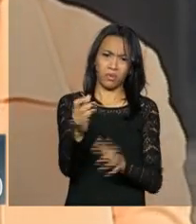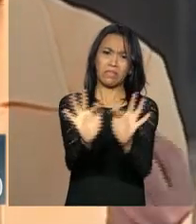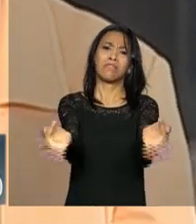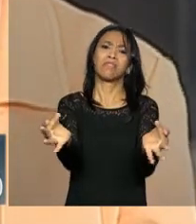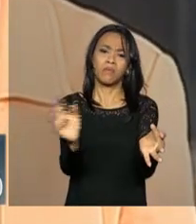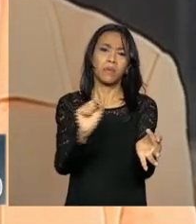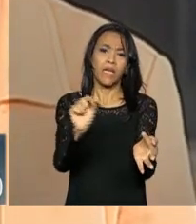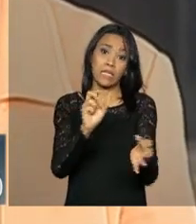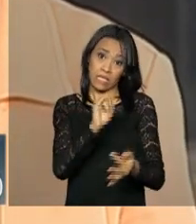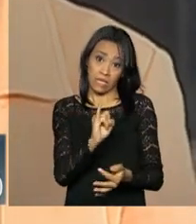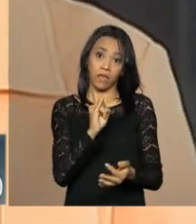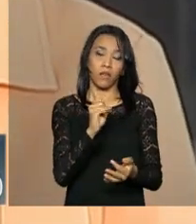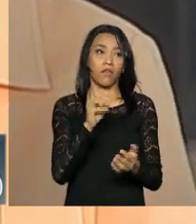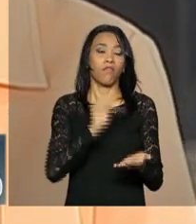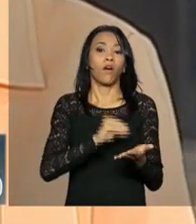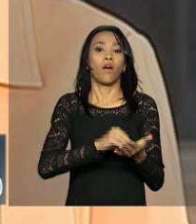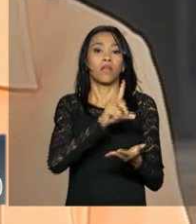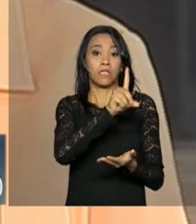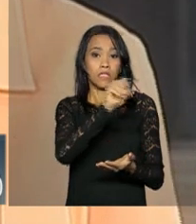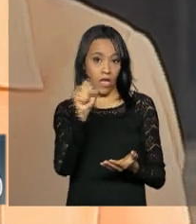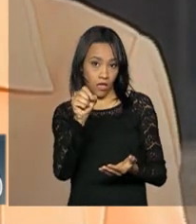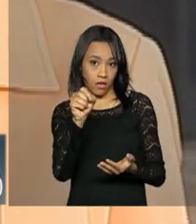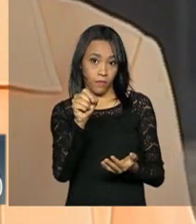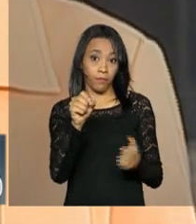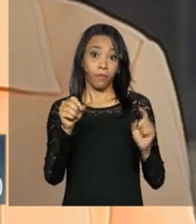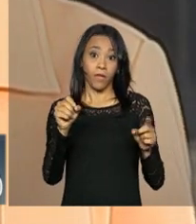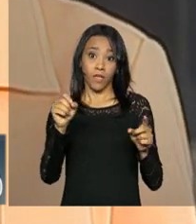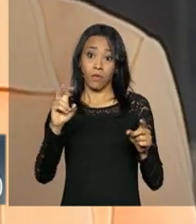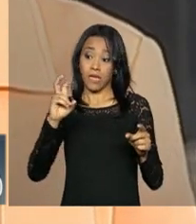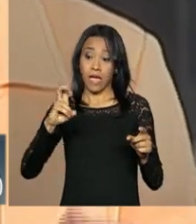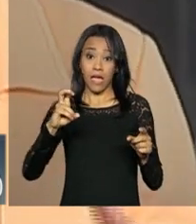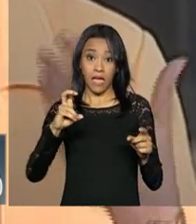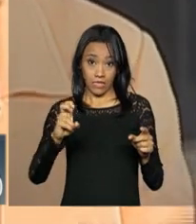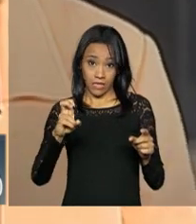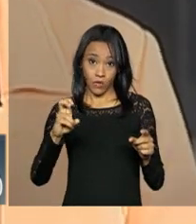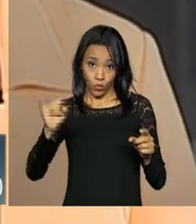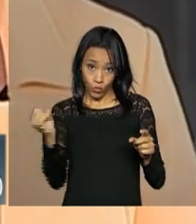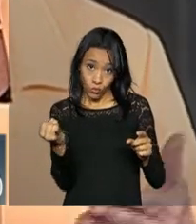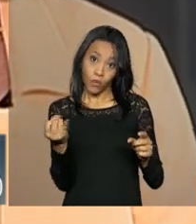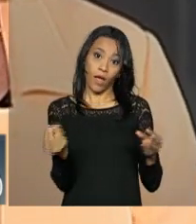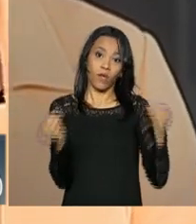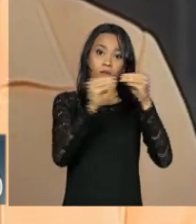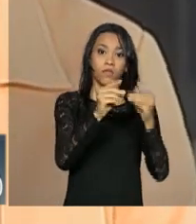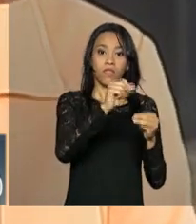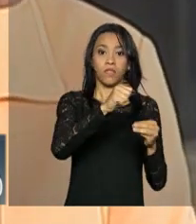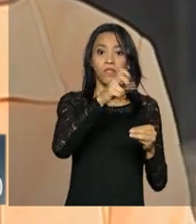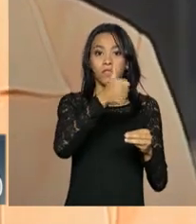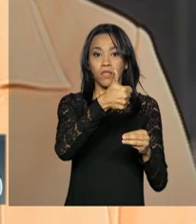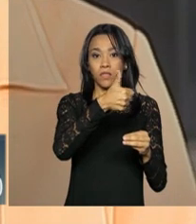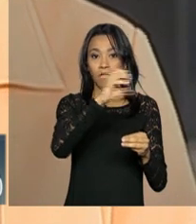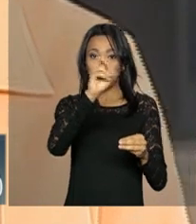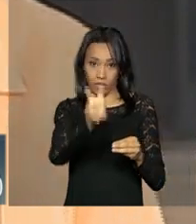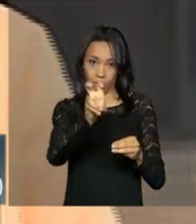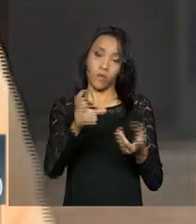eu devo 100 e a taxa de juros é 5, eu devo 105. No outro ano, se a taxa de juros continua 5,